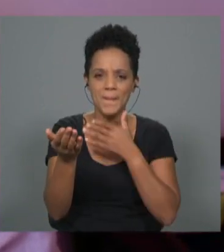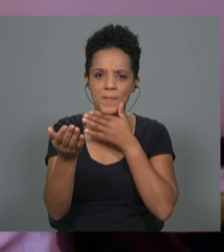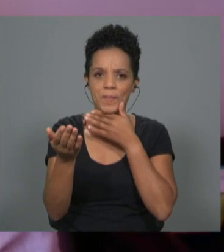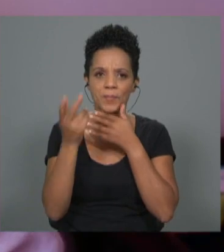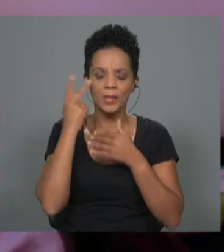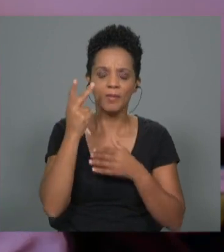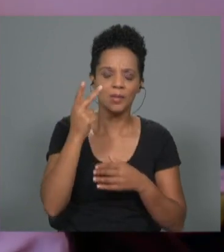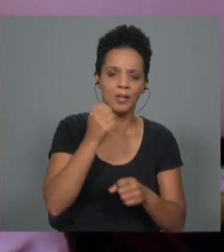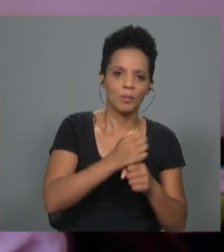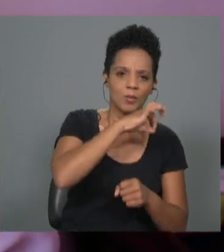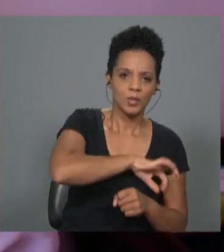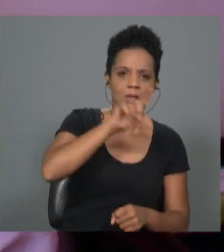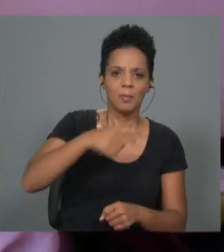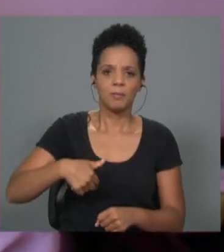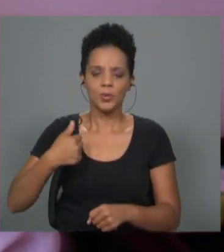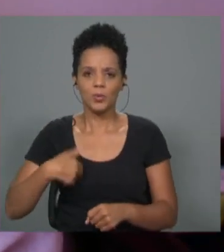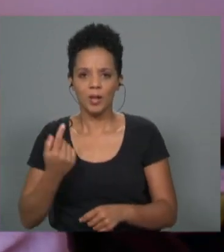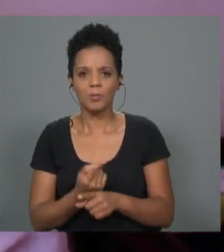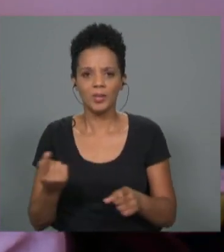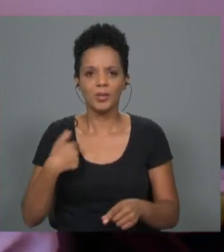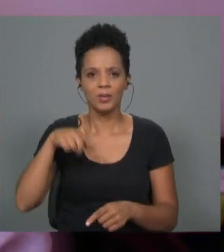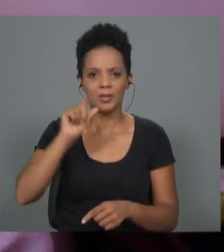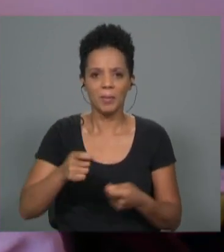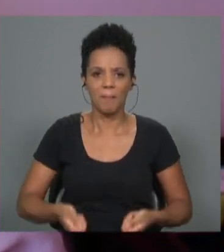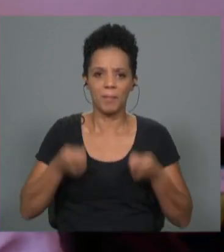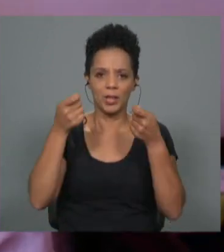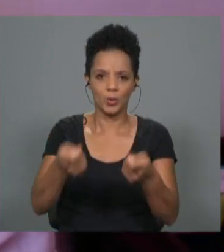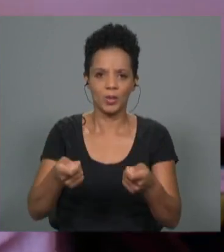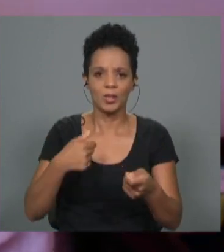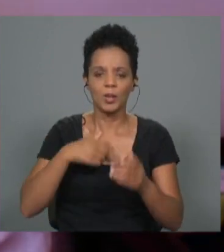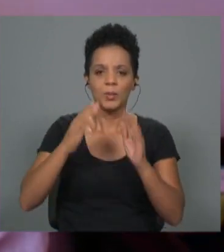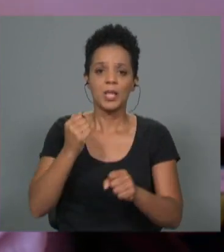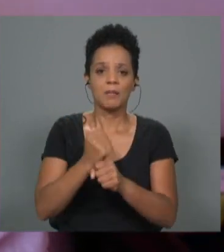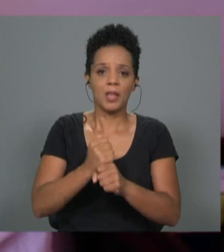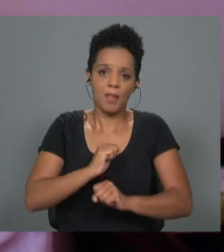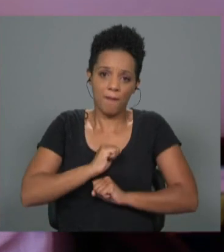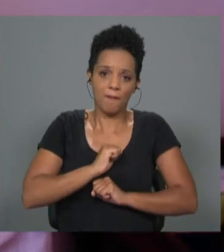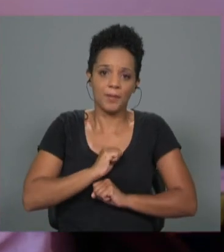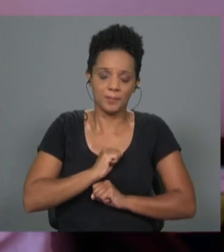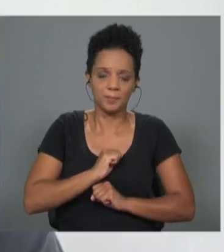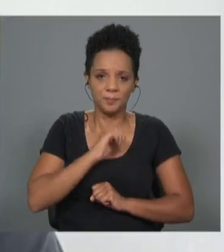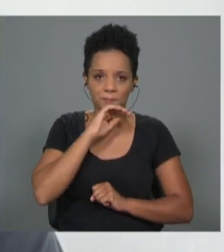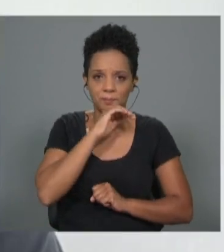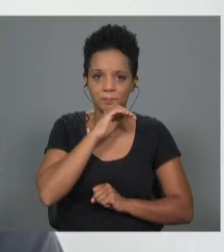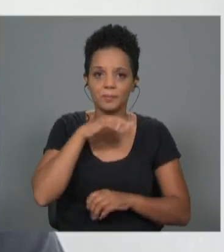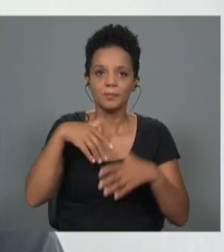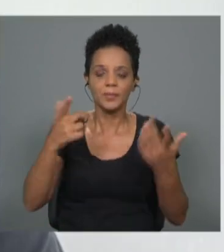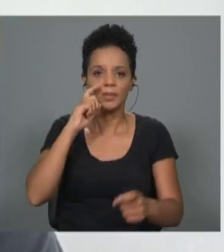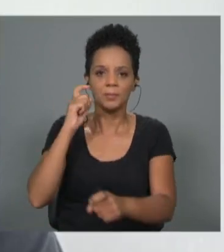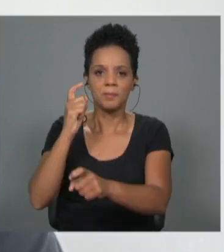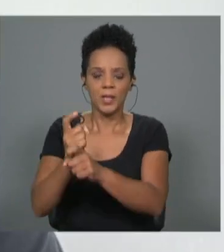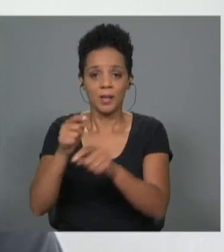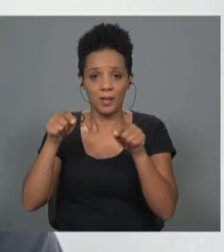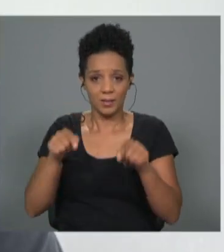a vida pessoal, porque eu também sou empreendedora, eu dependo da minha atividade, então os graus de exigência aqui